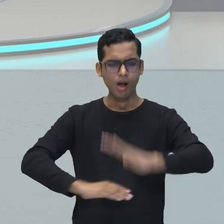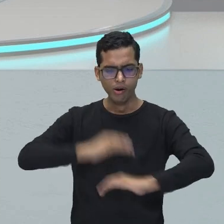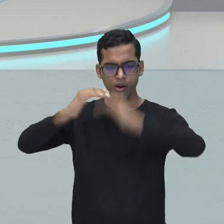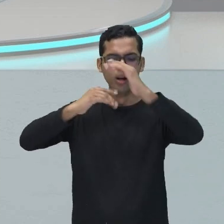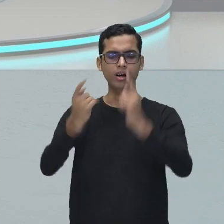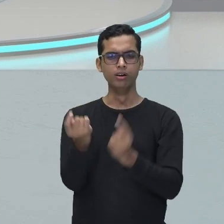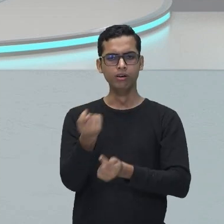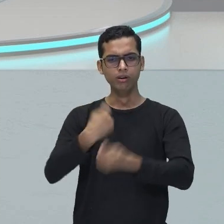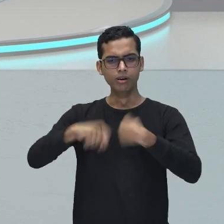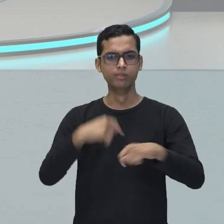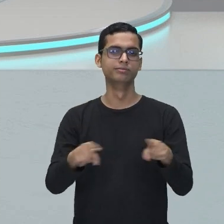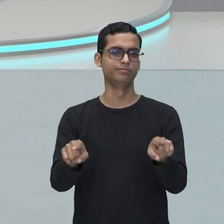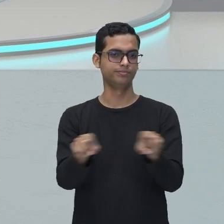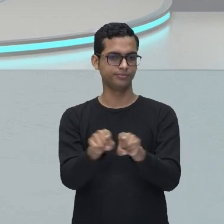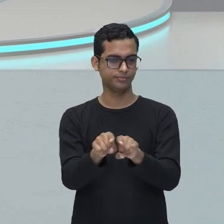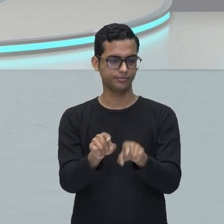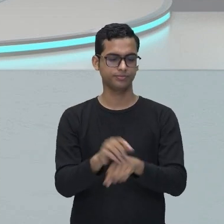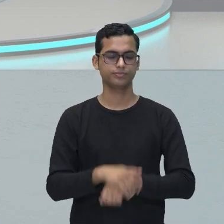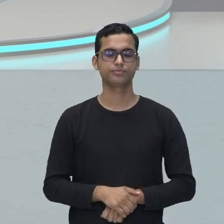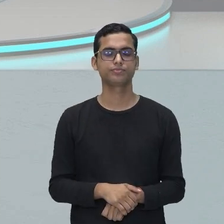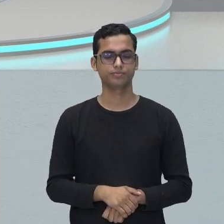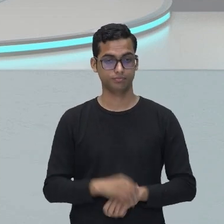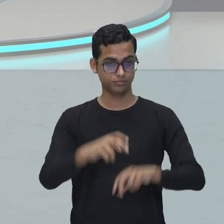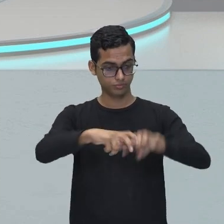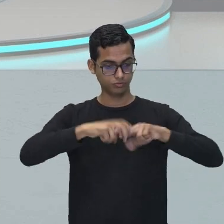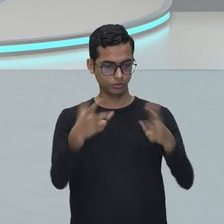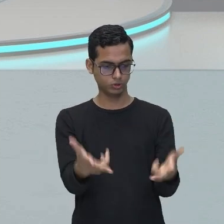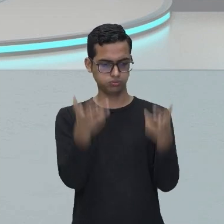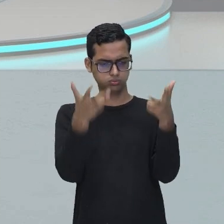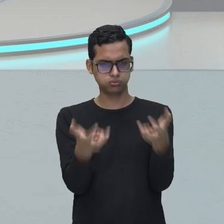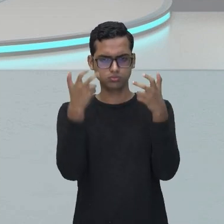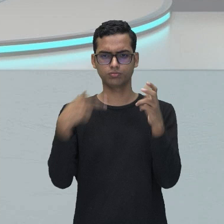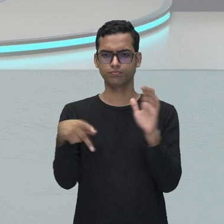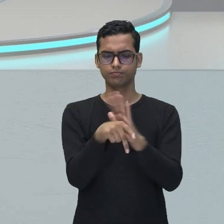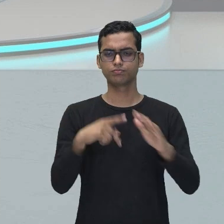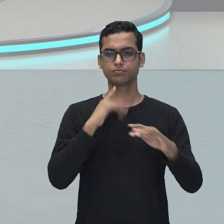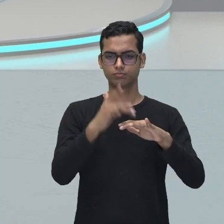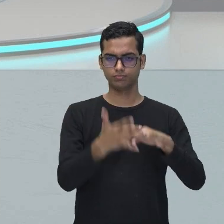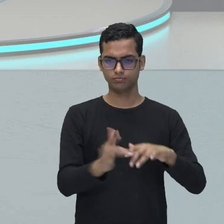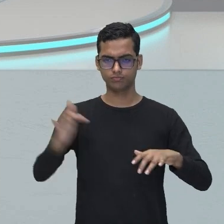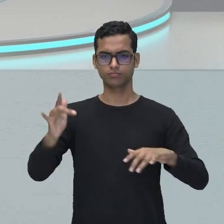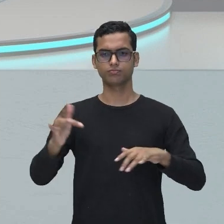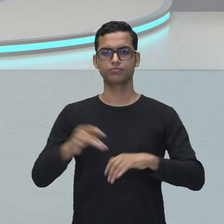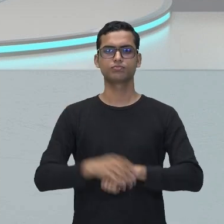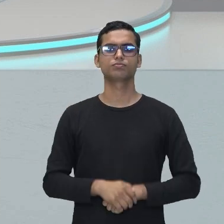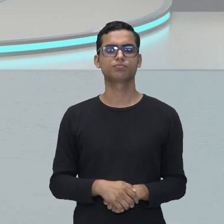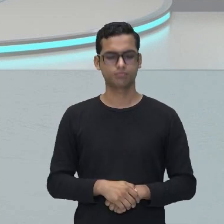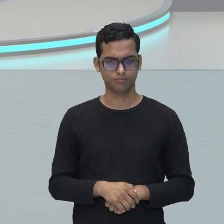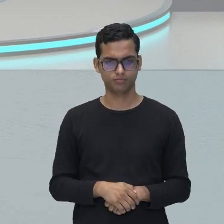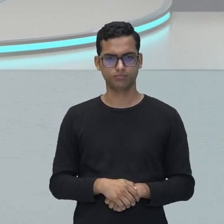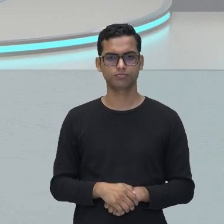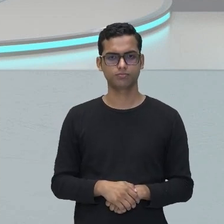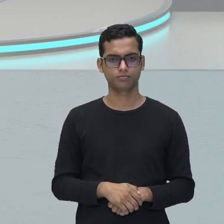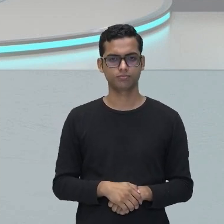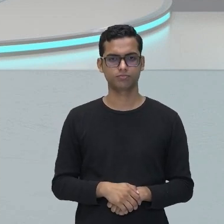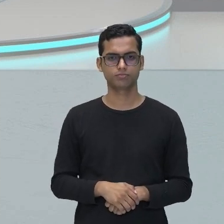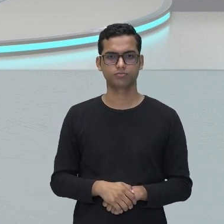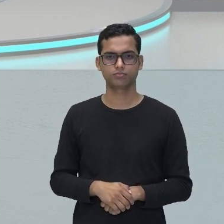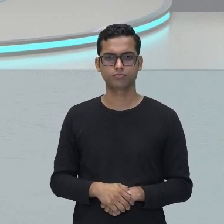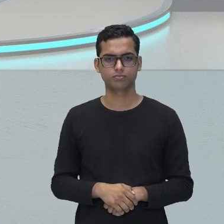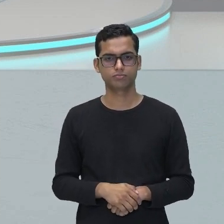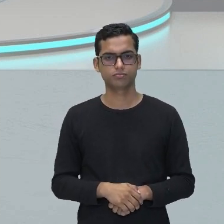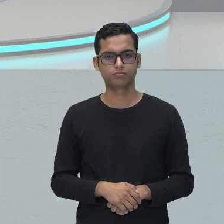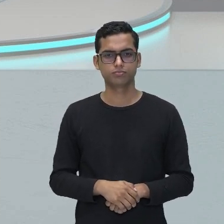econômico, por conta dessa exploração do ouro. Então, tudo isso, consequência. E com